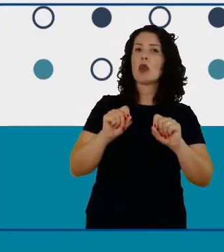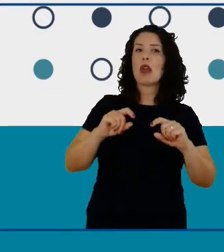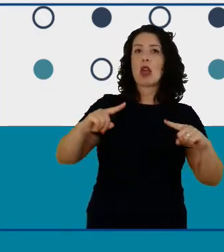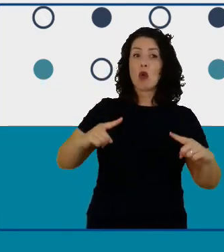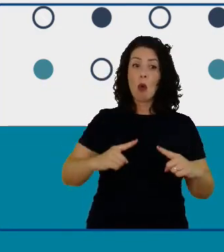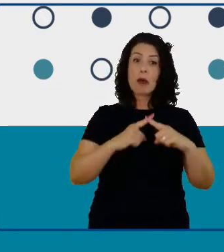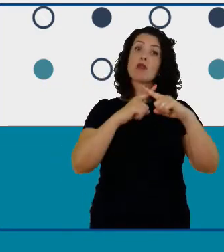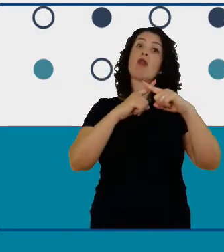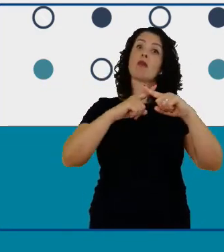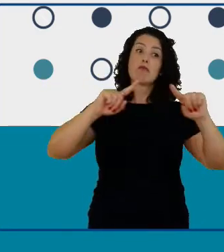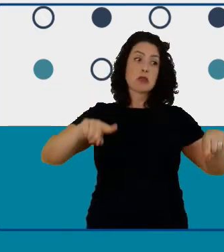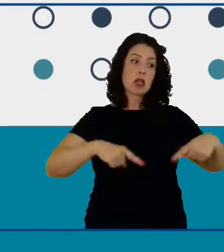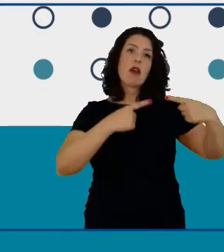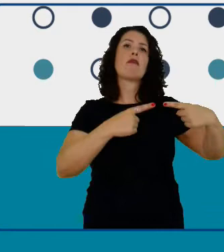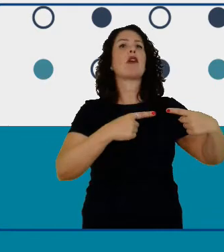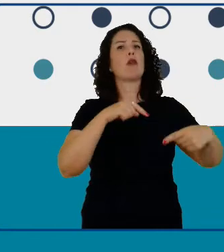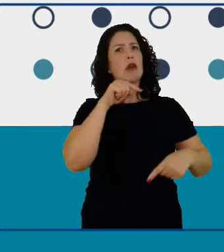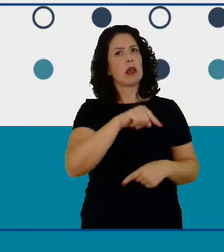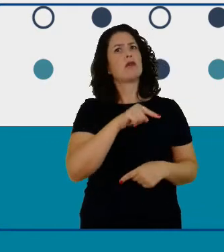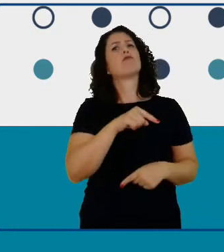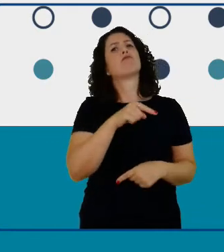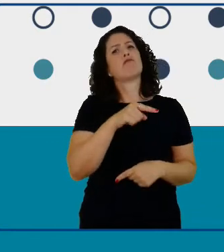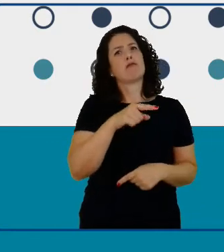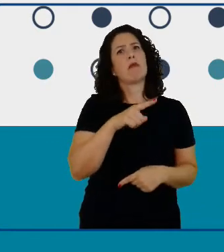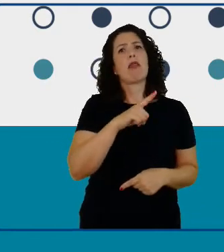mais populares é se você tem que